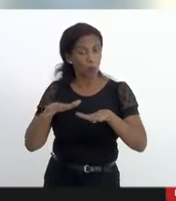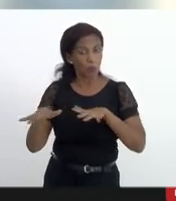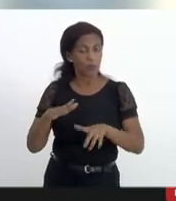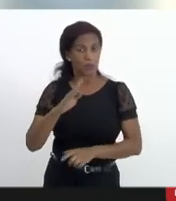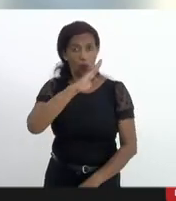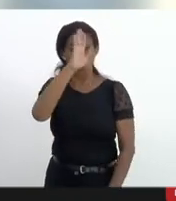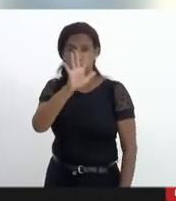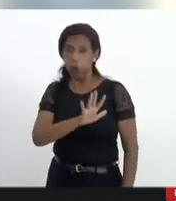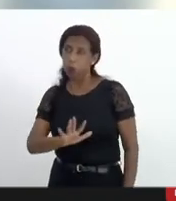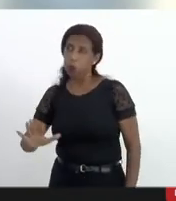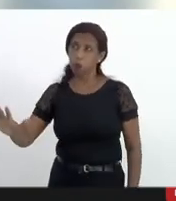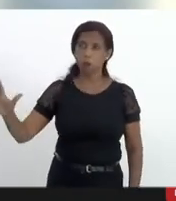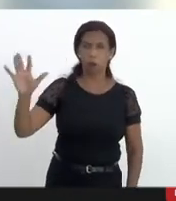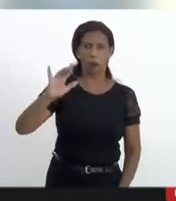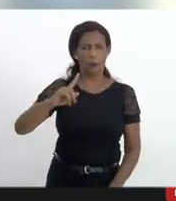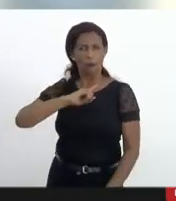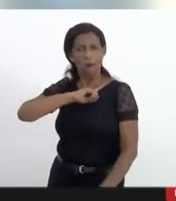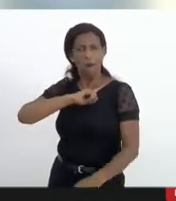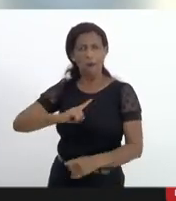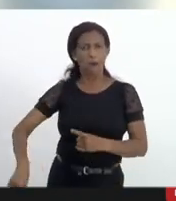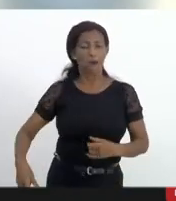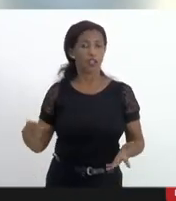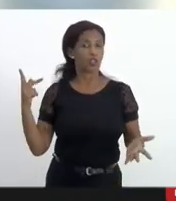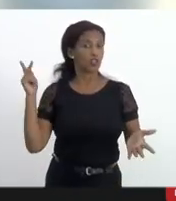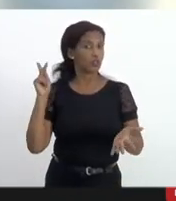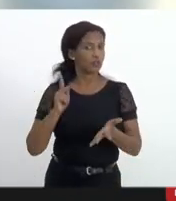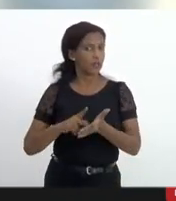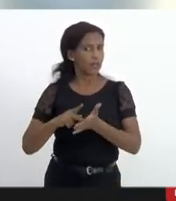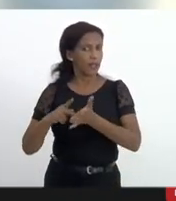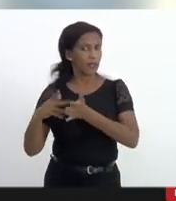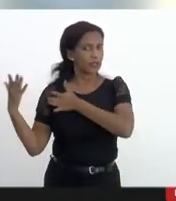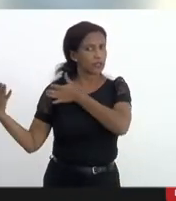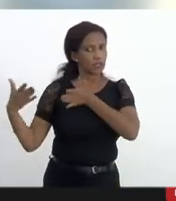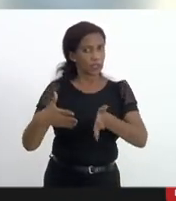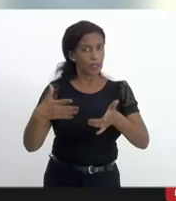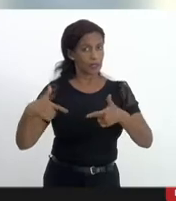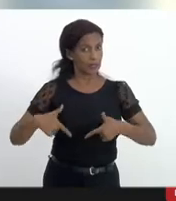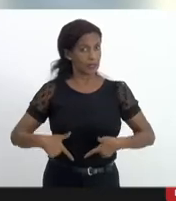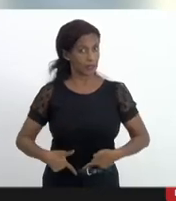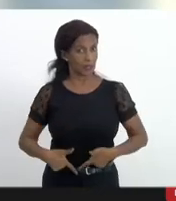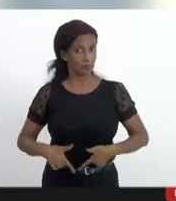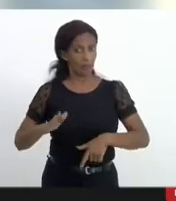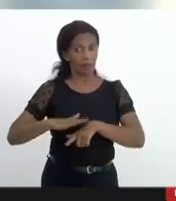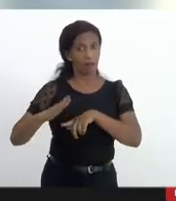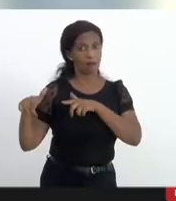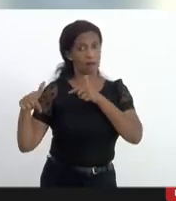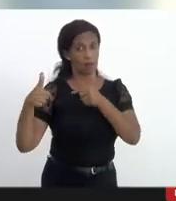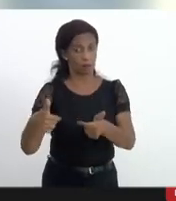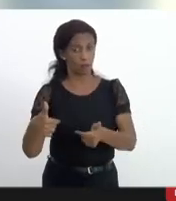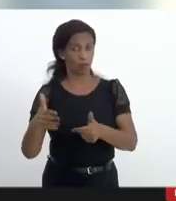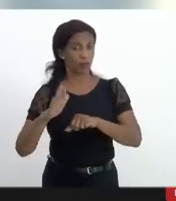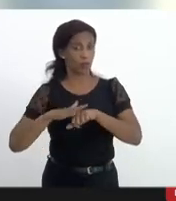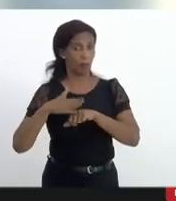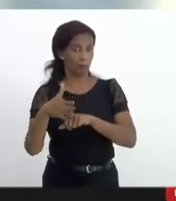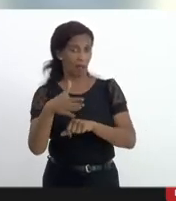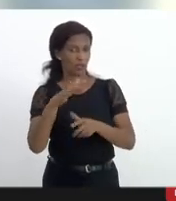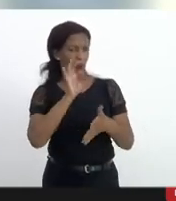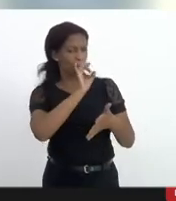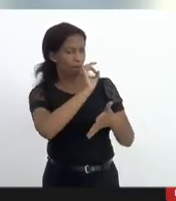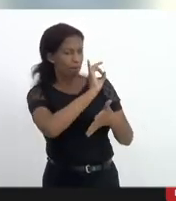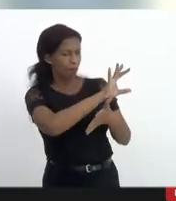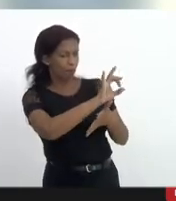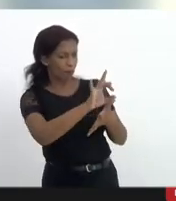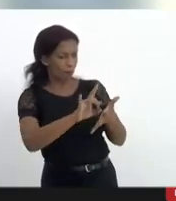que impeça de verdade a entrada dessas armas aqui as ações mais pontuais